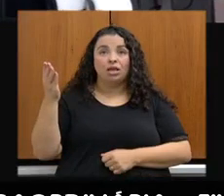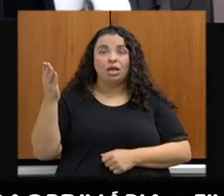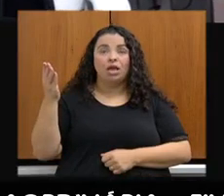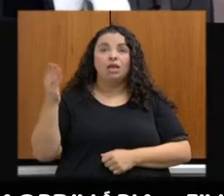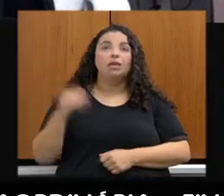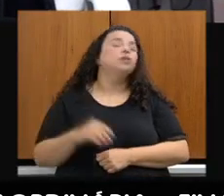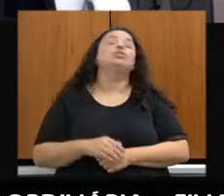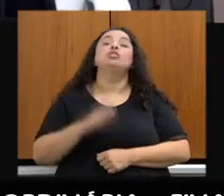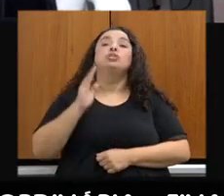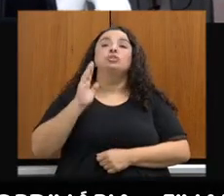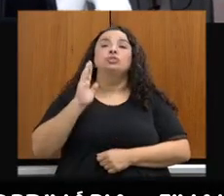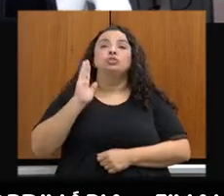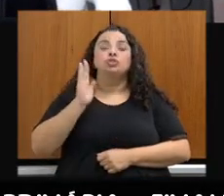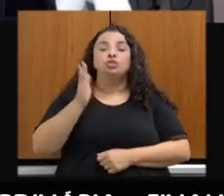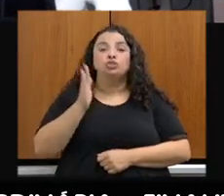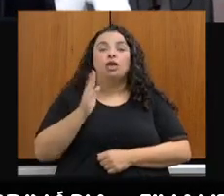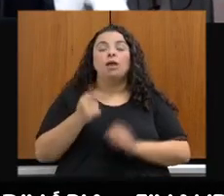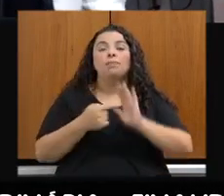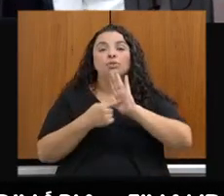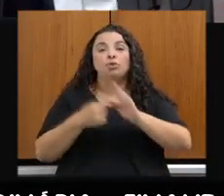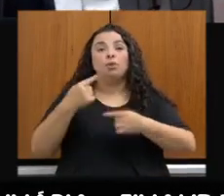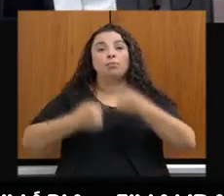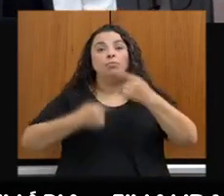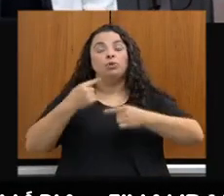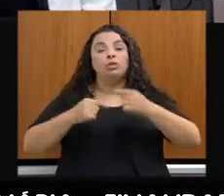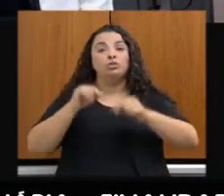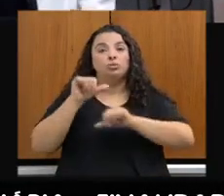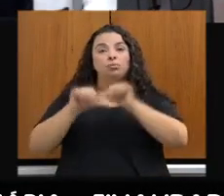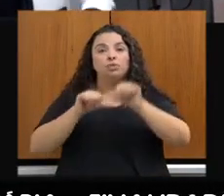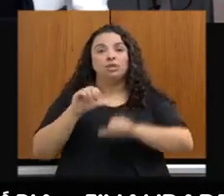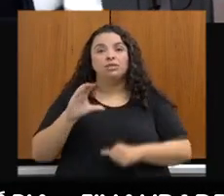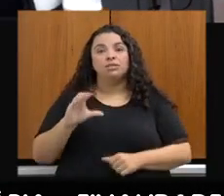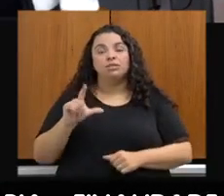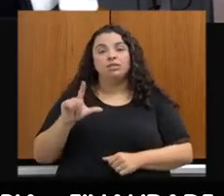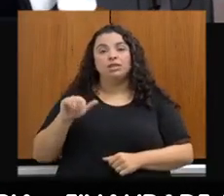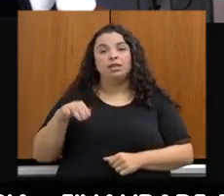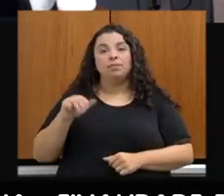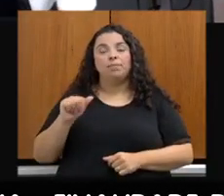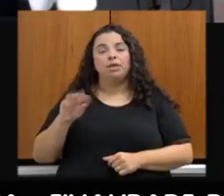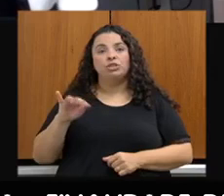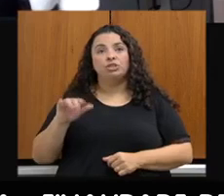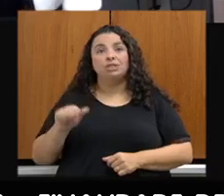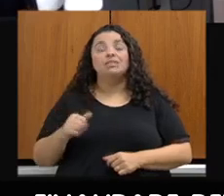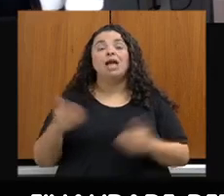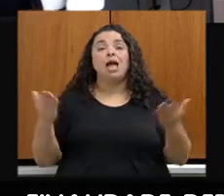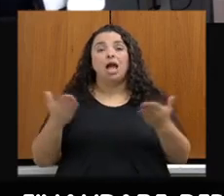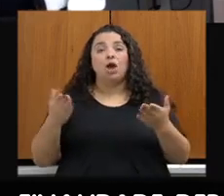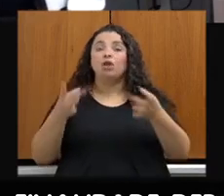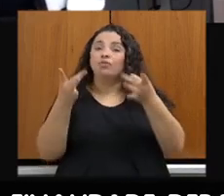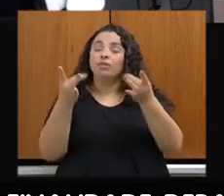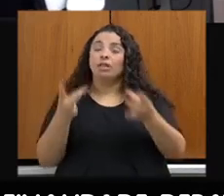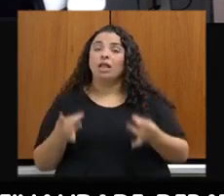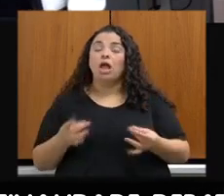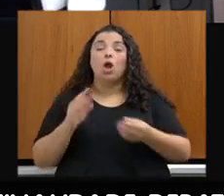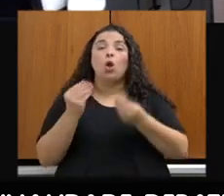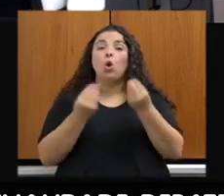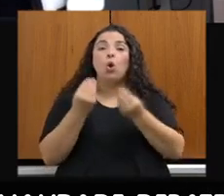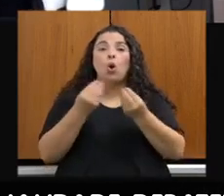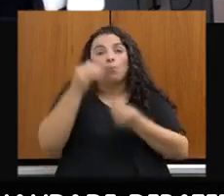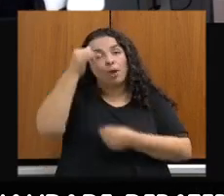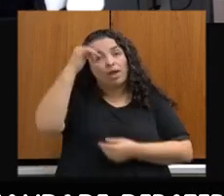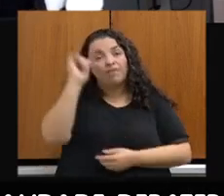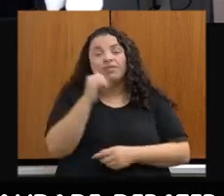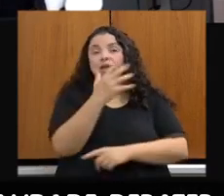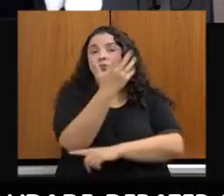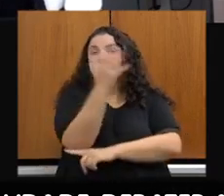fase, nós apresentamos a política de mudanças climáticas e vou detalhar o combate ao desmatamento, como vocês puderam, de fato,